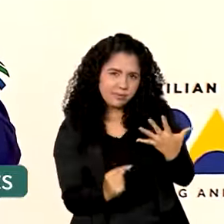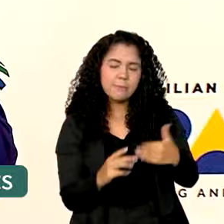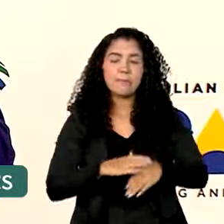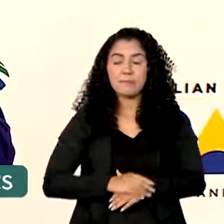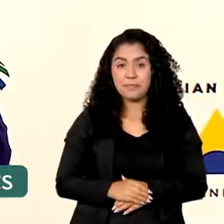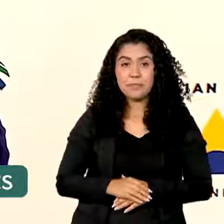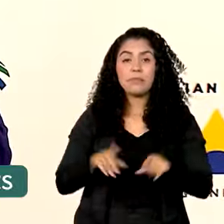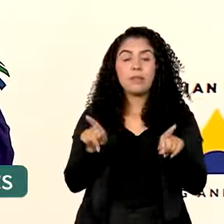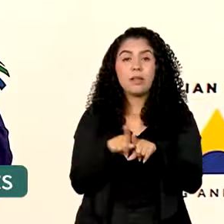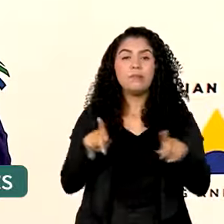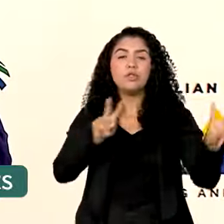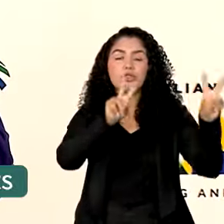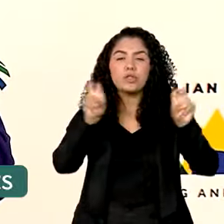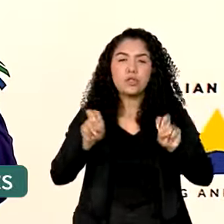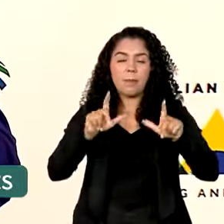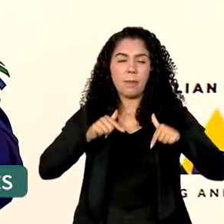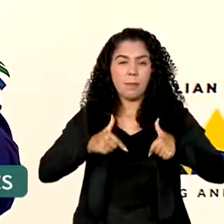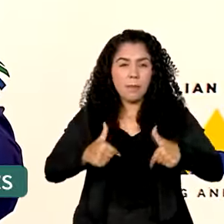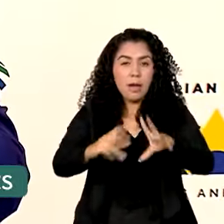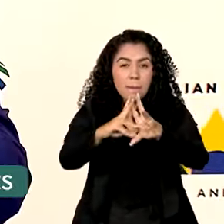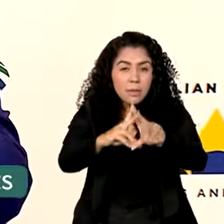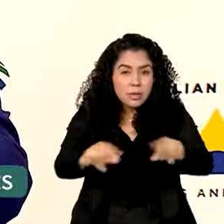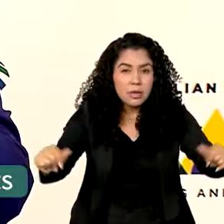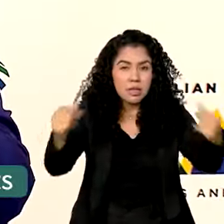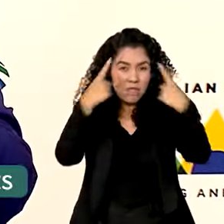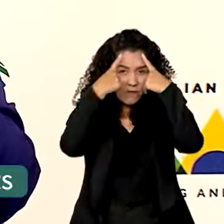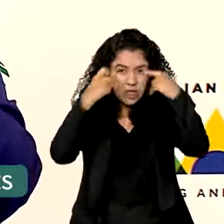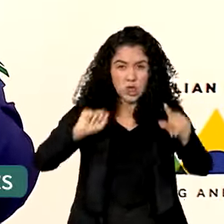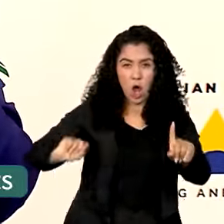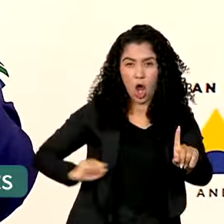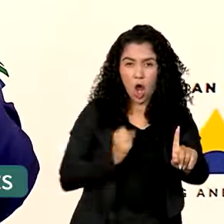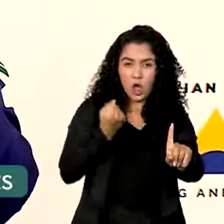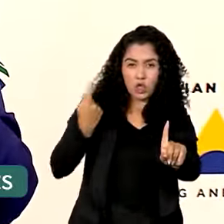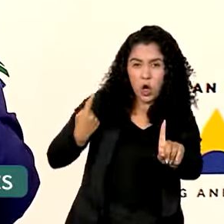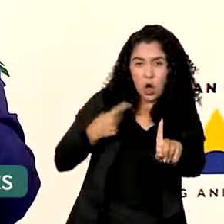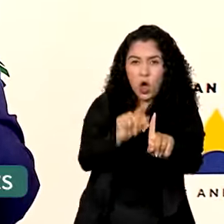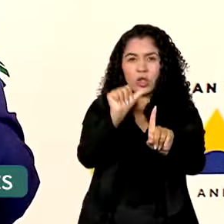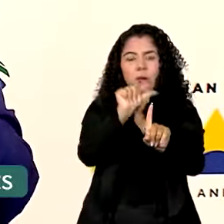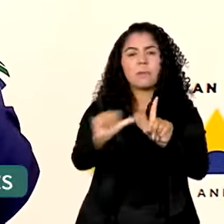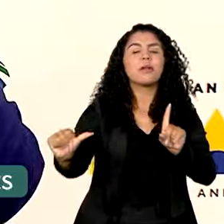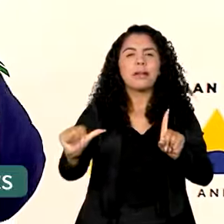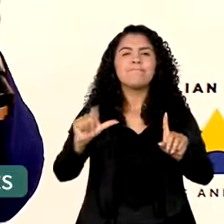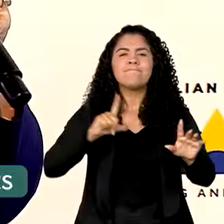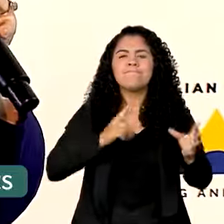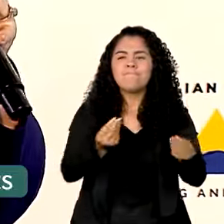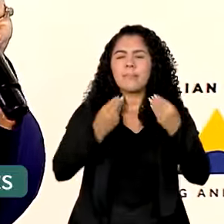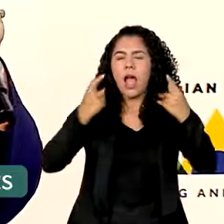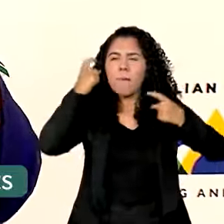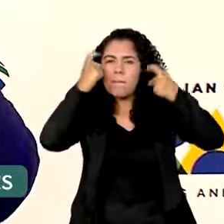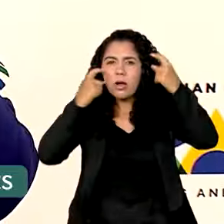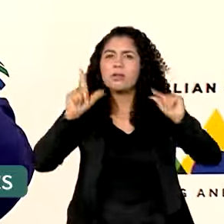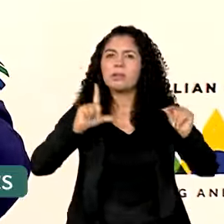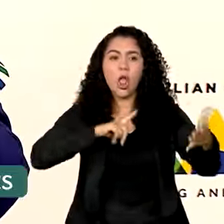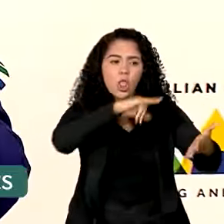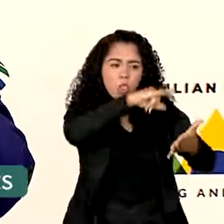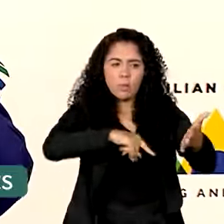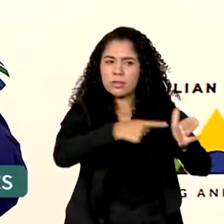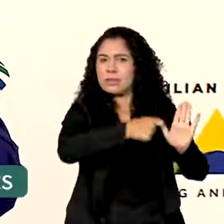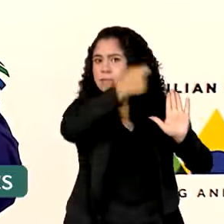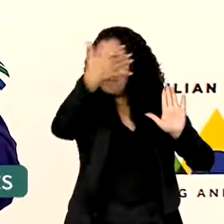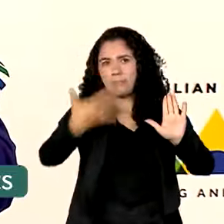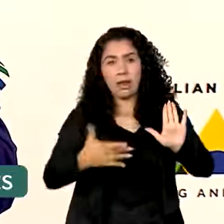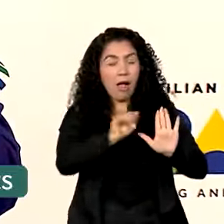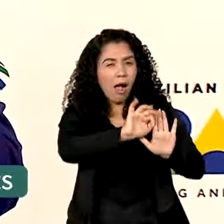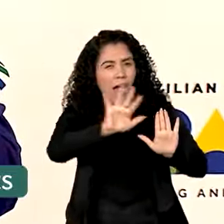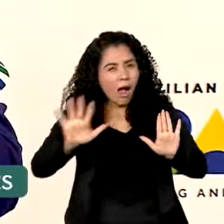Dentro da questão do enfrentamento à violência e à misoginia, tem uma das grandes preocupações, e o documento traz isso, que é uma